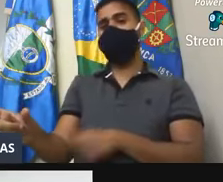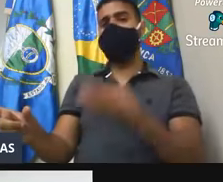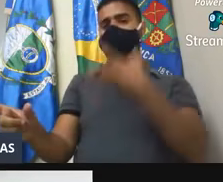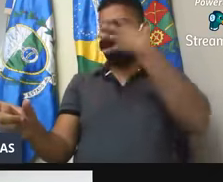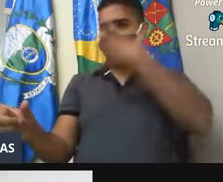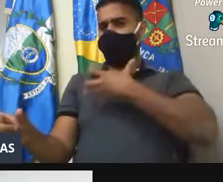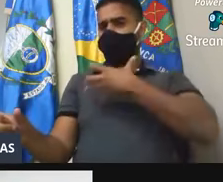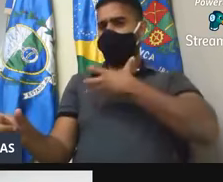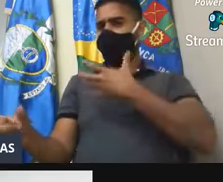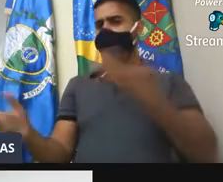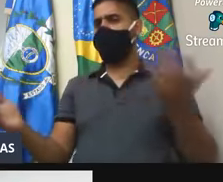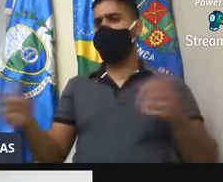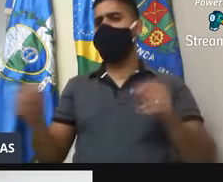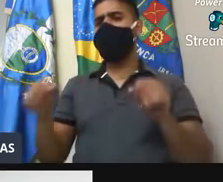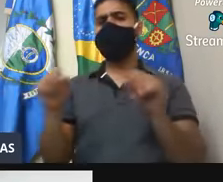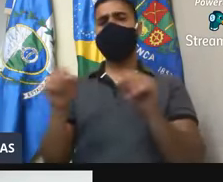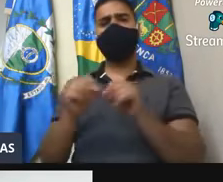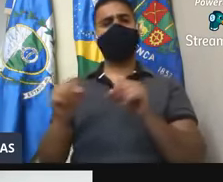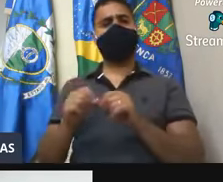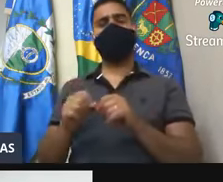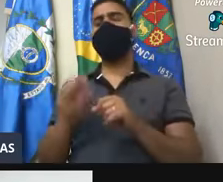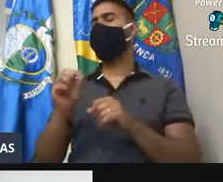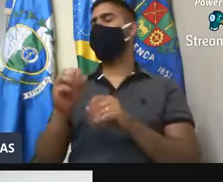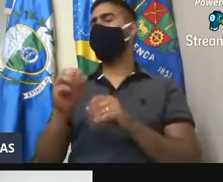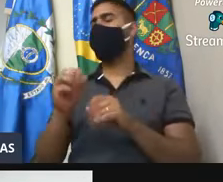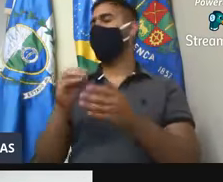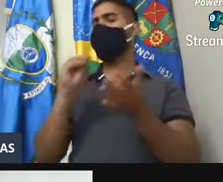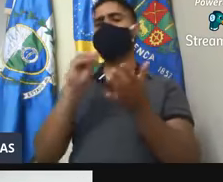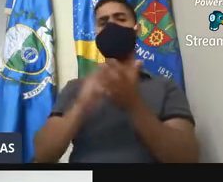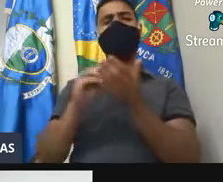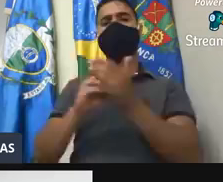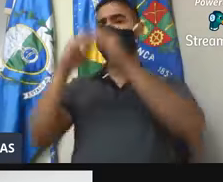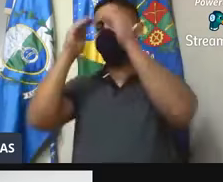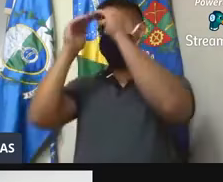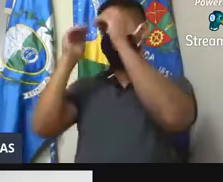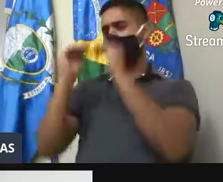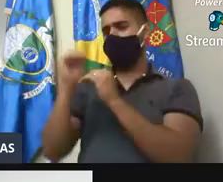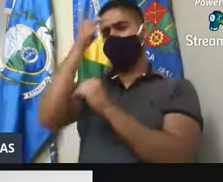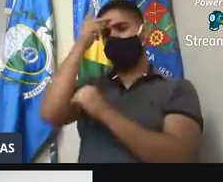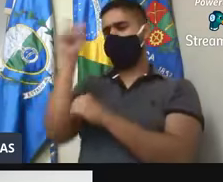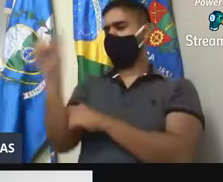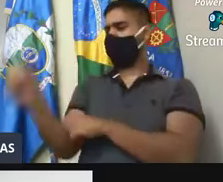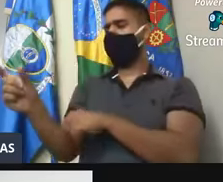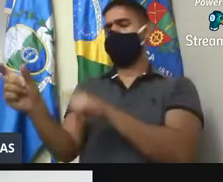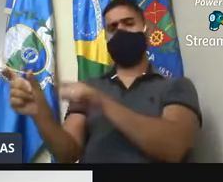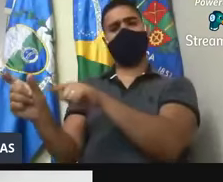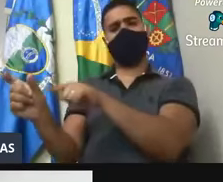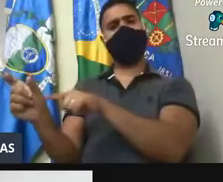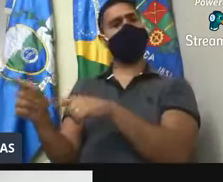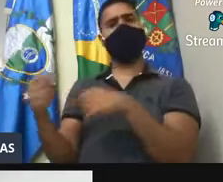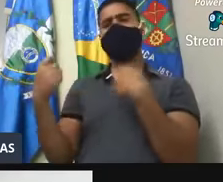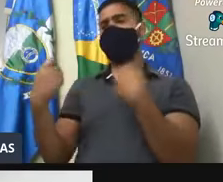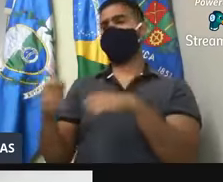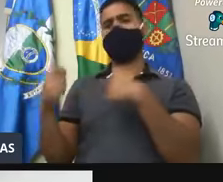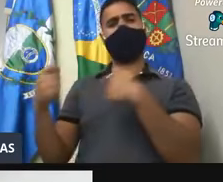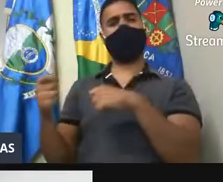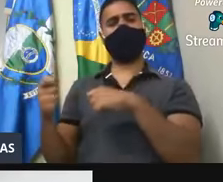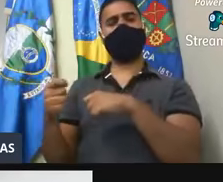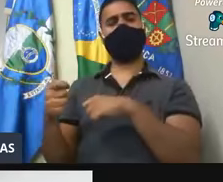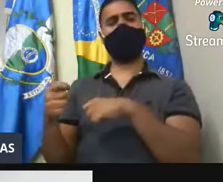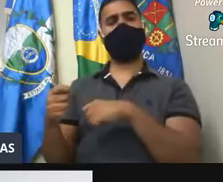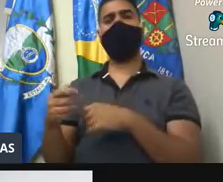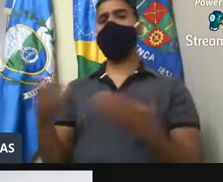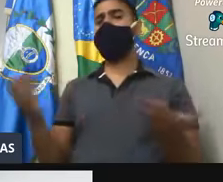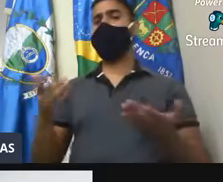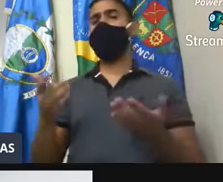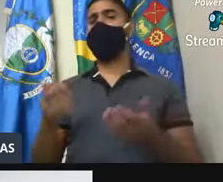isso é desrespeitoso com a pessoa do doutor Saulo, ele não precisa disso, e agora ele não vai tirar